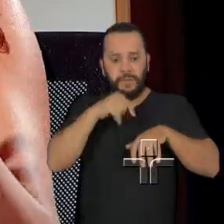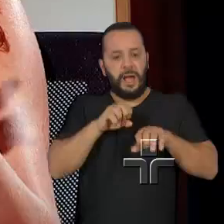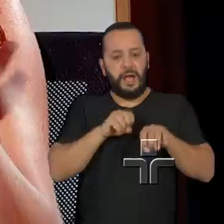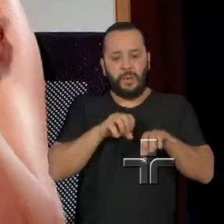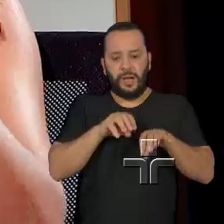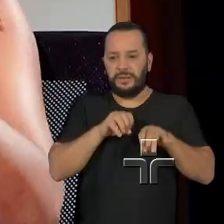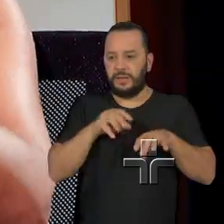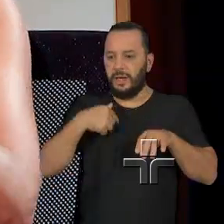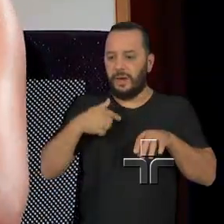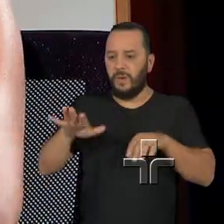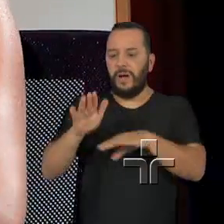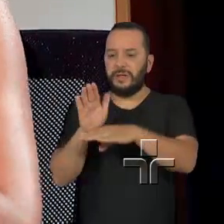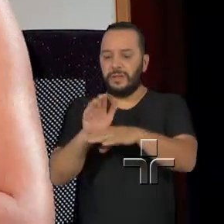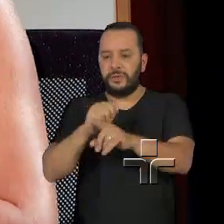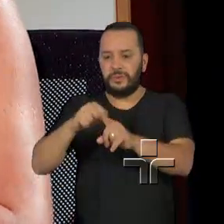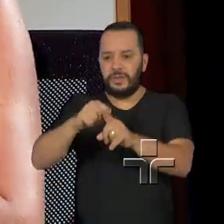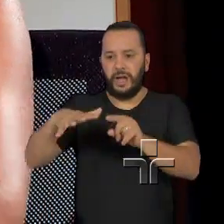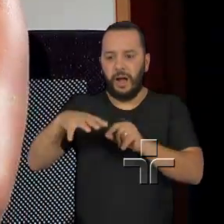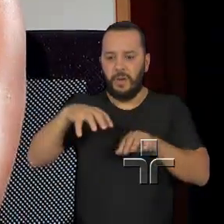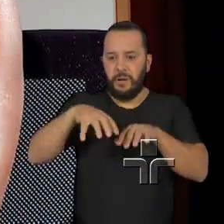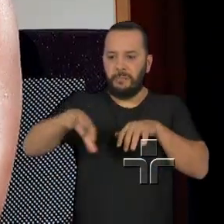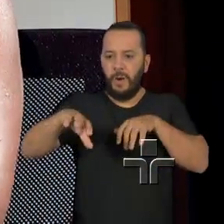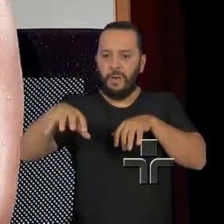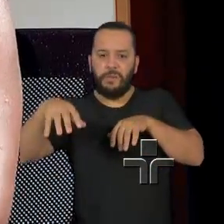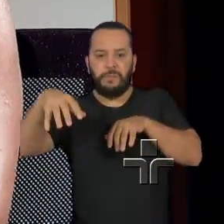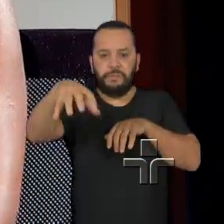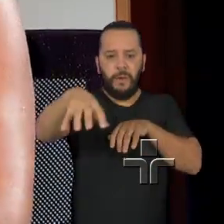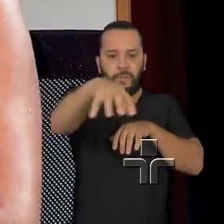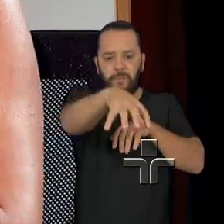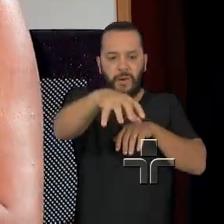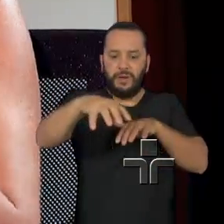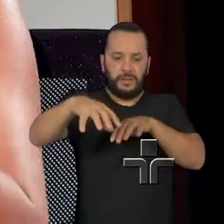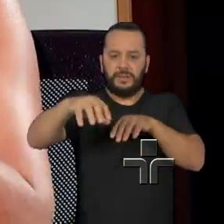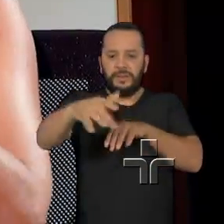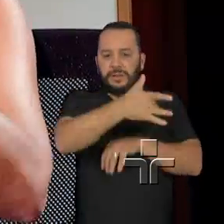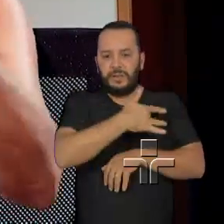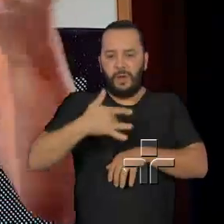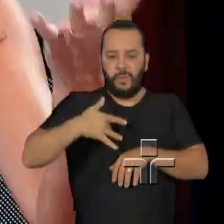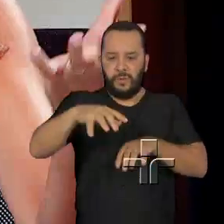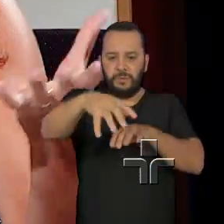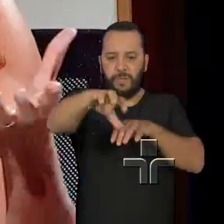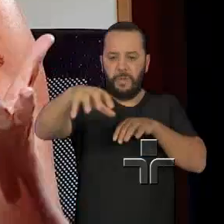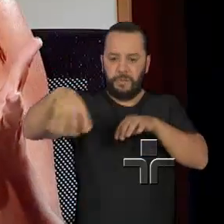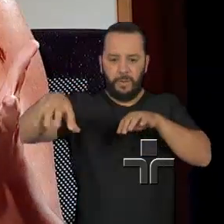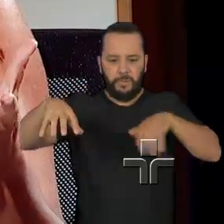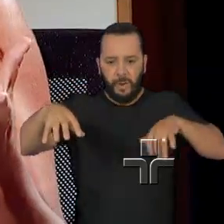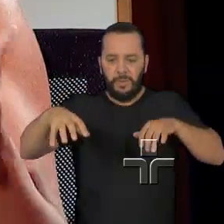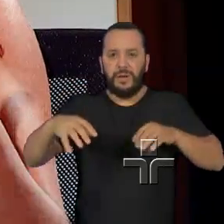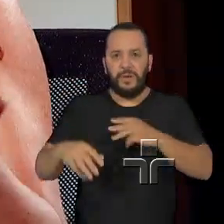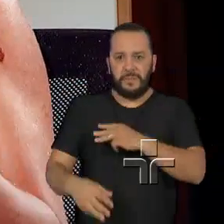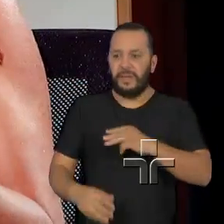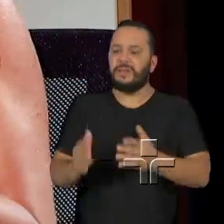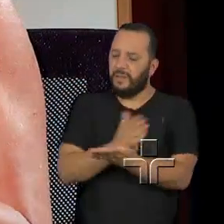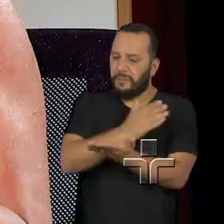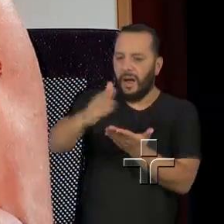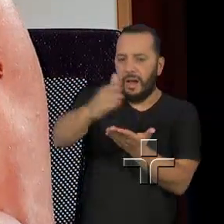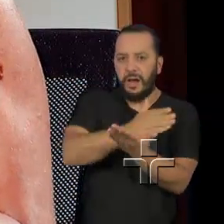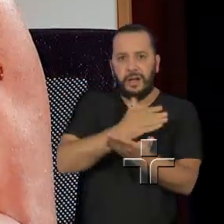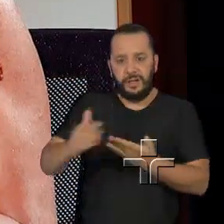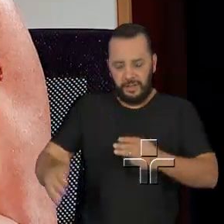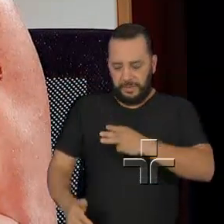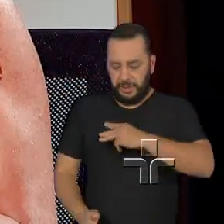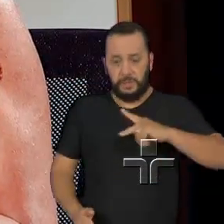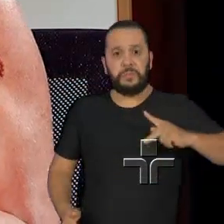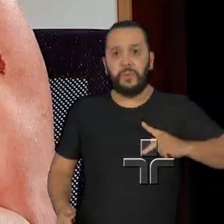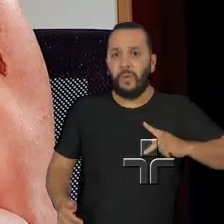si mesma, da assistência social fazendo um trabalho isolado, a saúde a mesma coisa e o Ministério Público longe de todas elas. A partir de 2012,